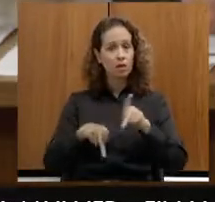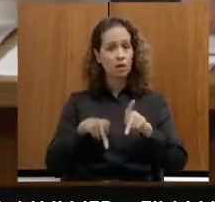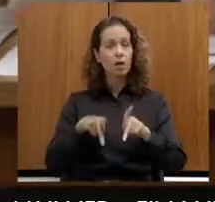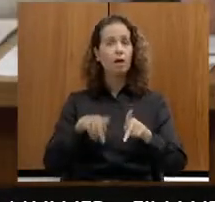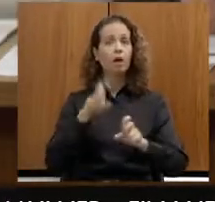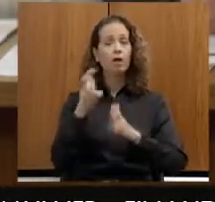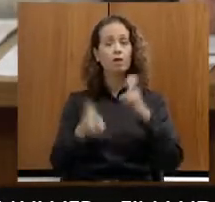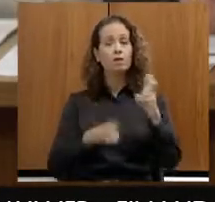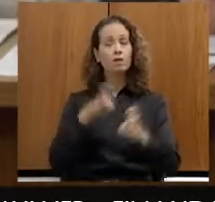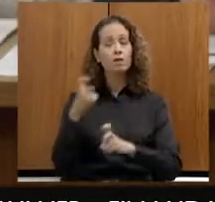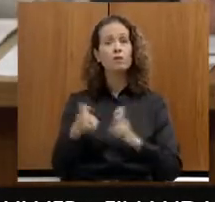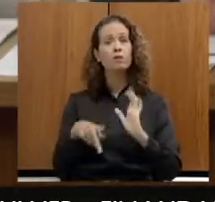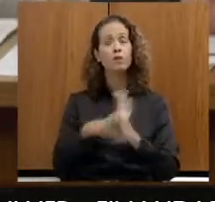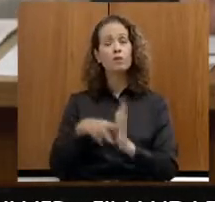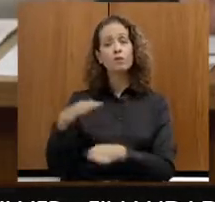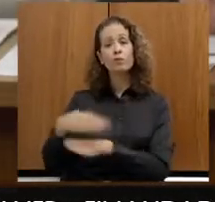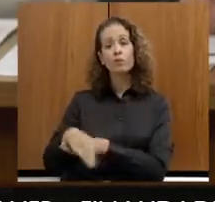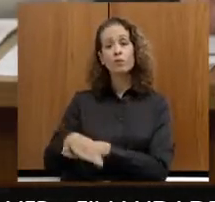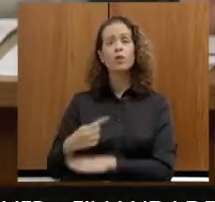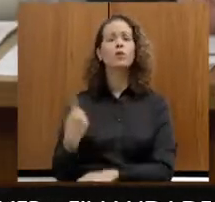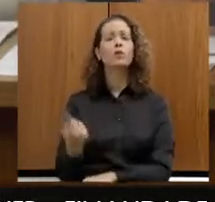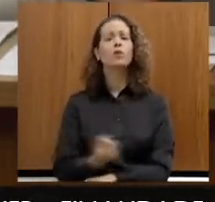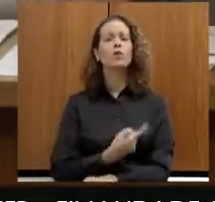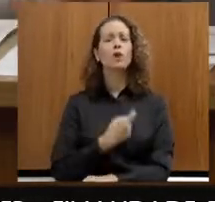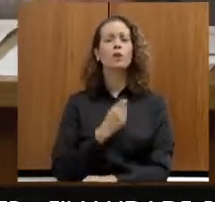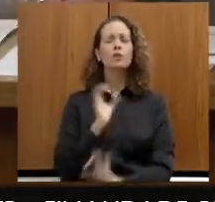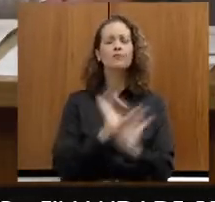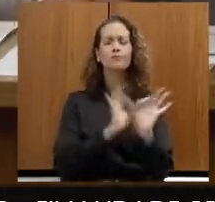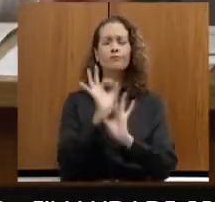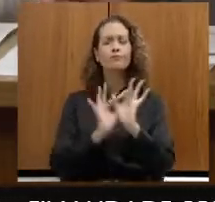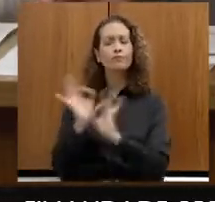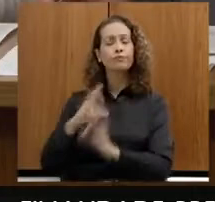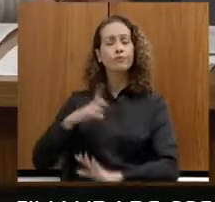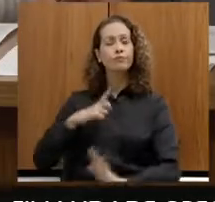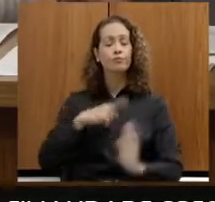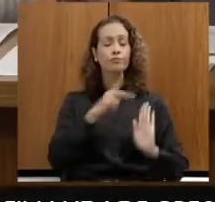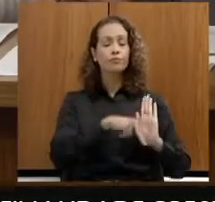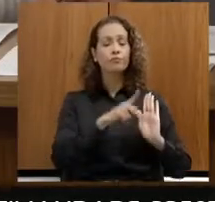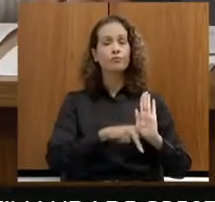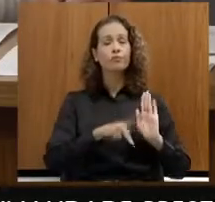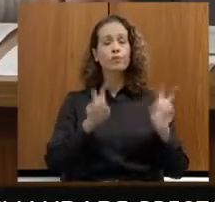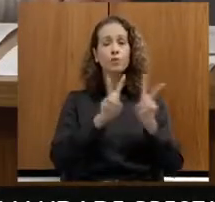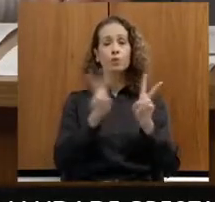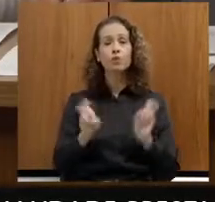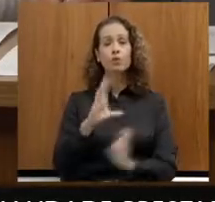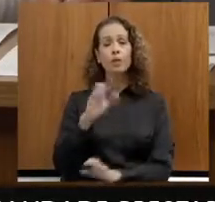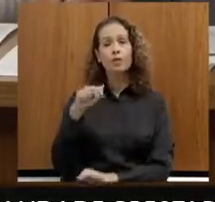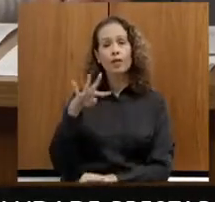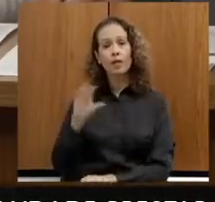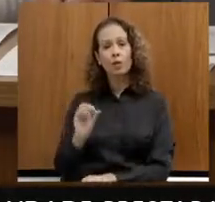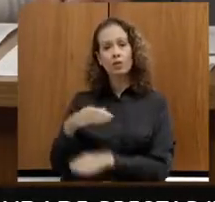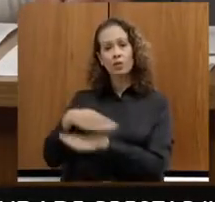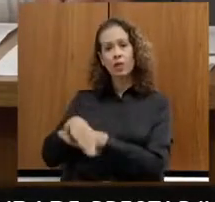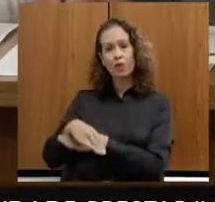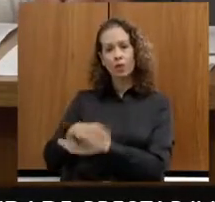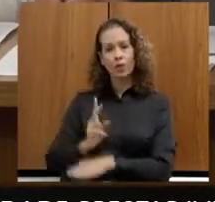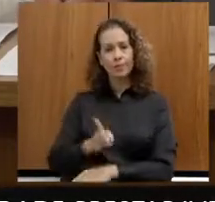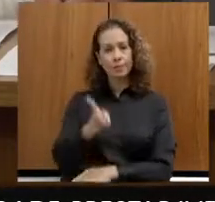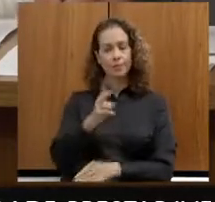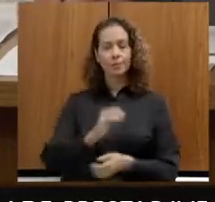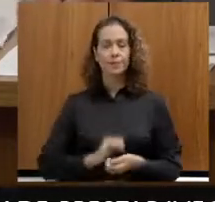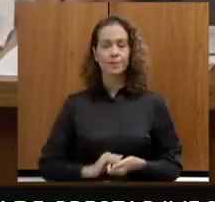Rua, nós construímos uma possibilidade de ter esse projeto Canto da Rua permanentemente. Por favor.